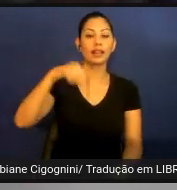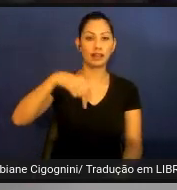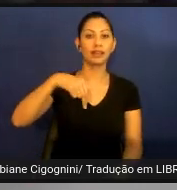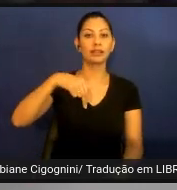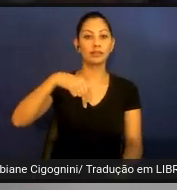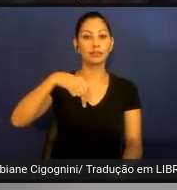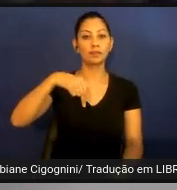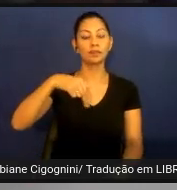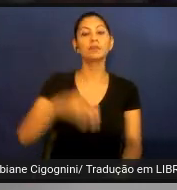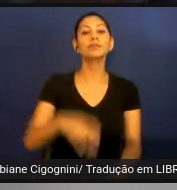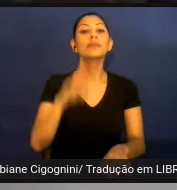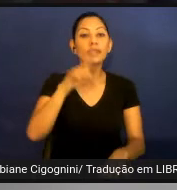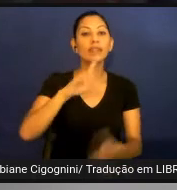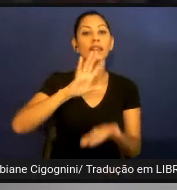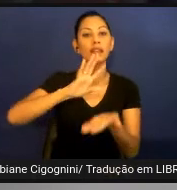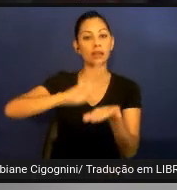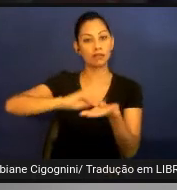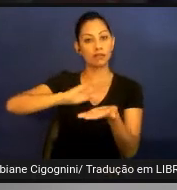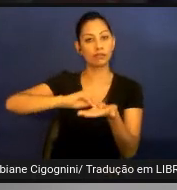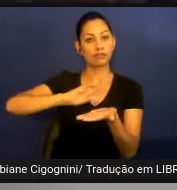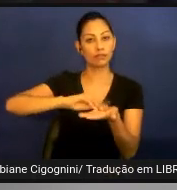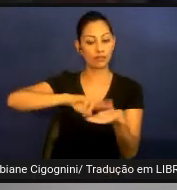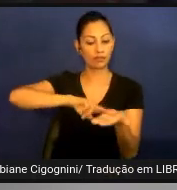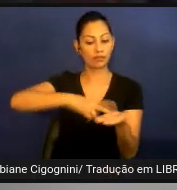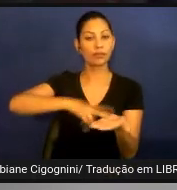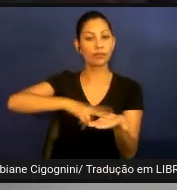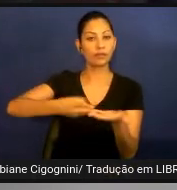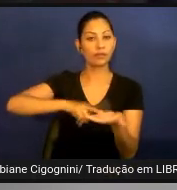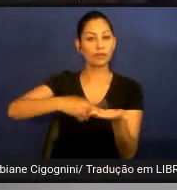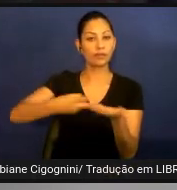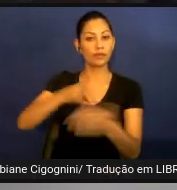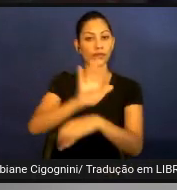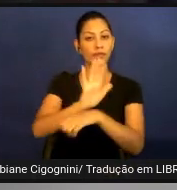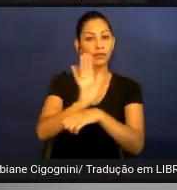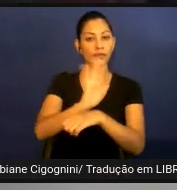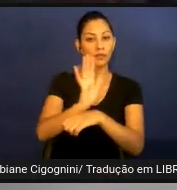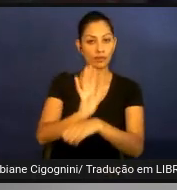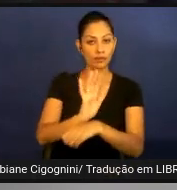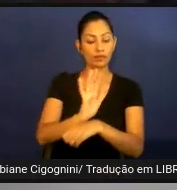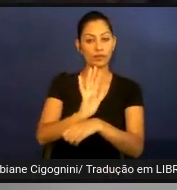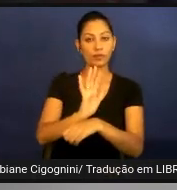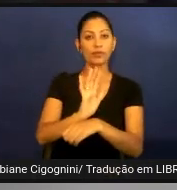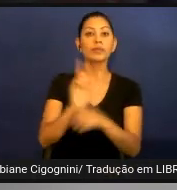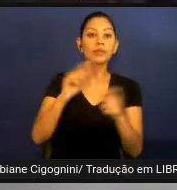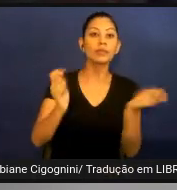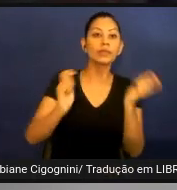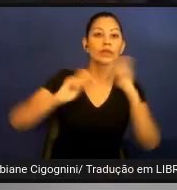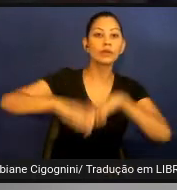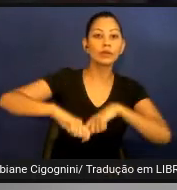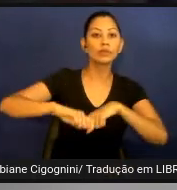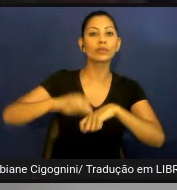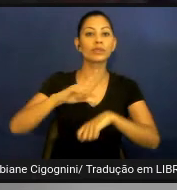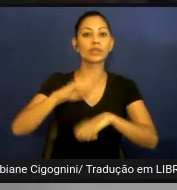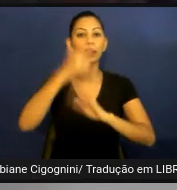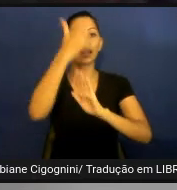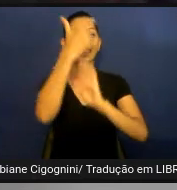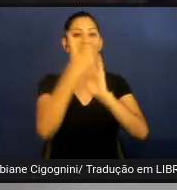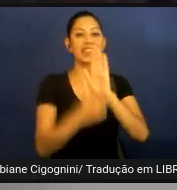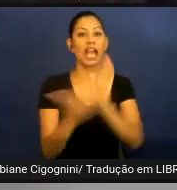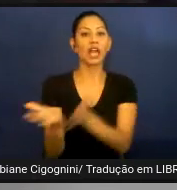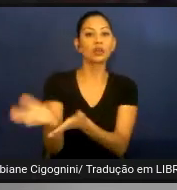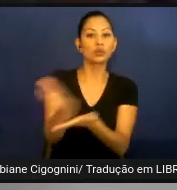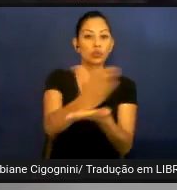programa de anotação e transcrição de áudio e vídeo com o propósito de obter dados qualitativos e